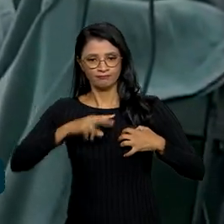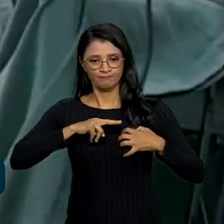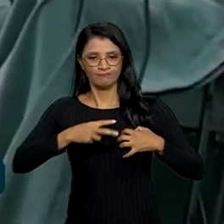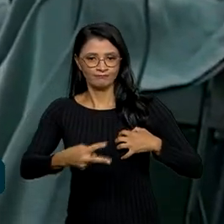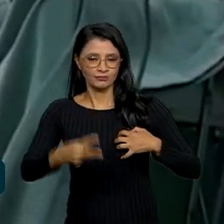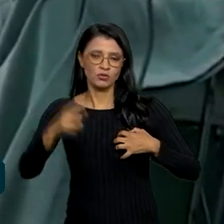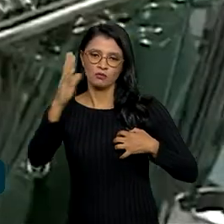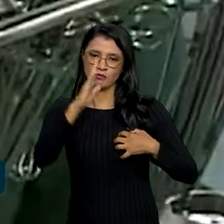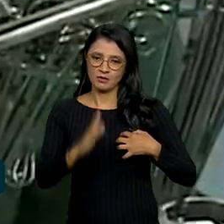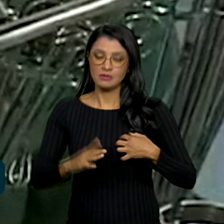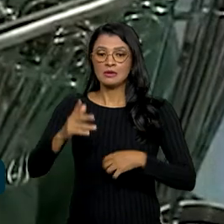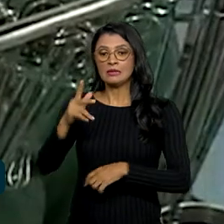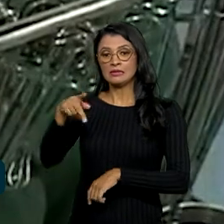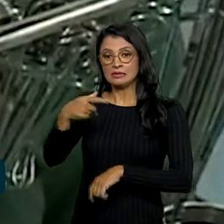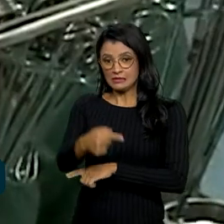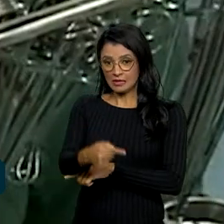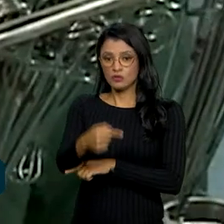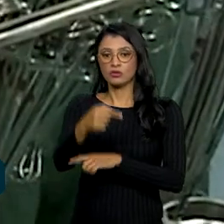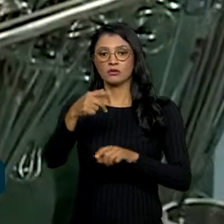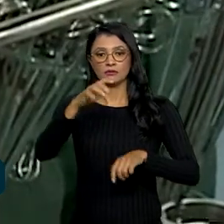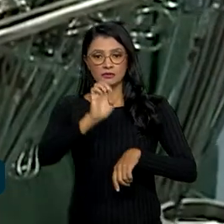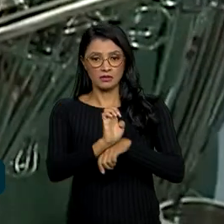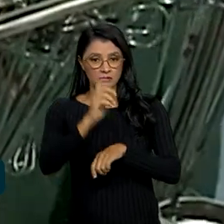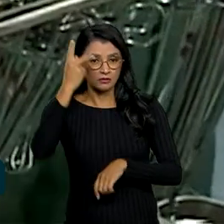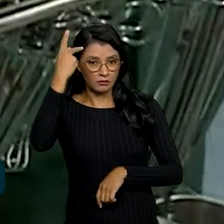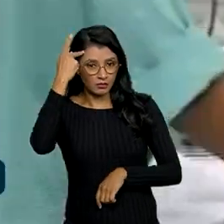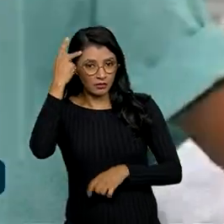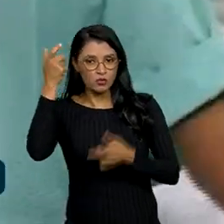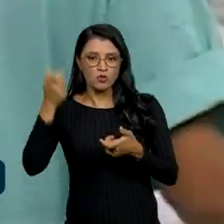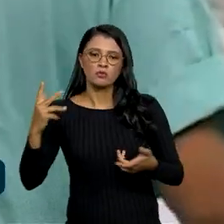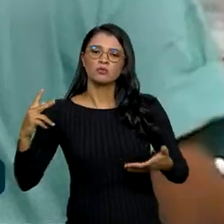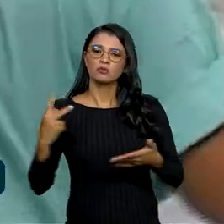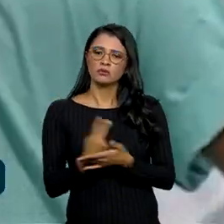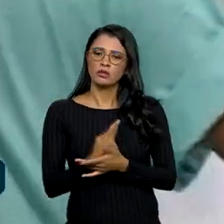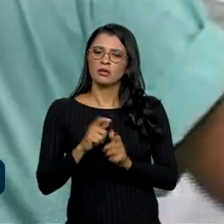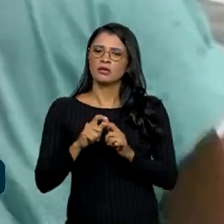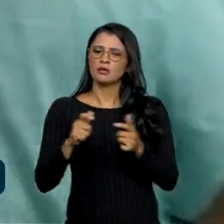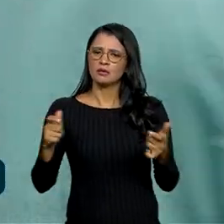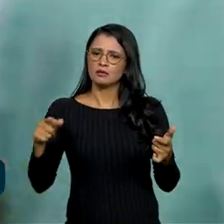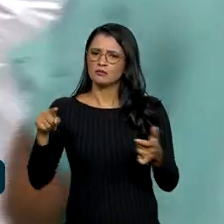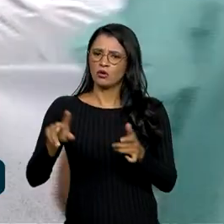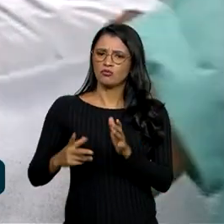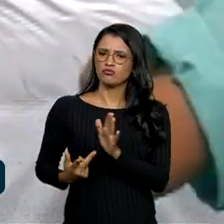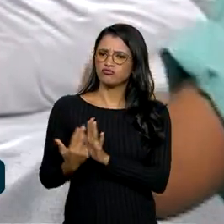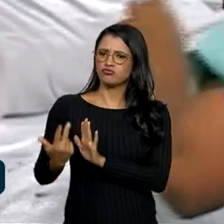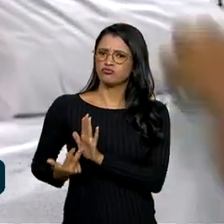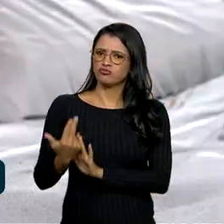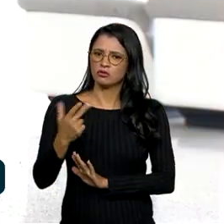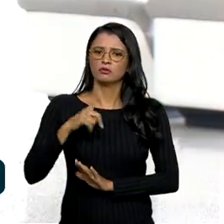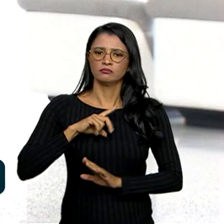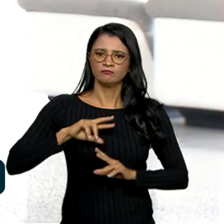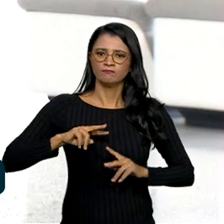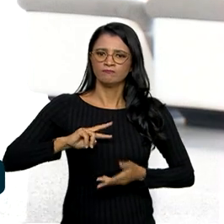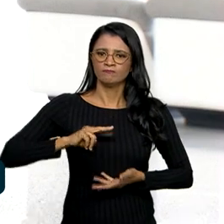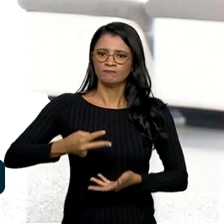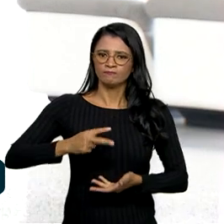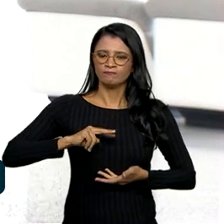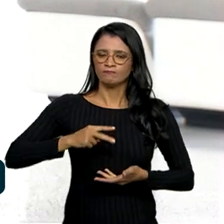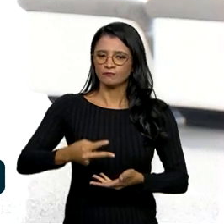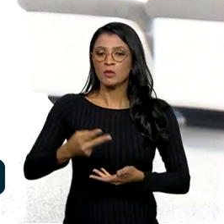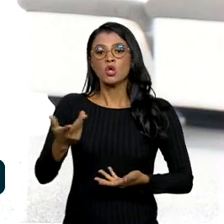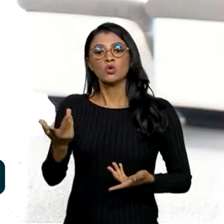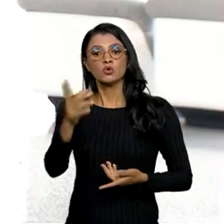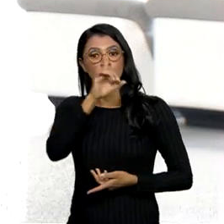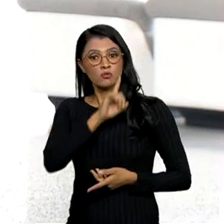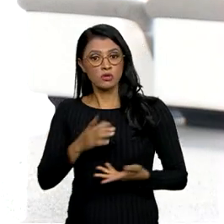Sete deles no estado de São Paulo, onde acontece o maior volume de procedimentos. Neste domingo,